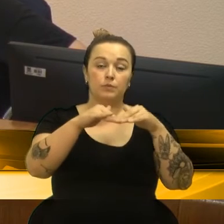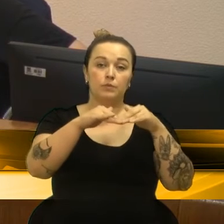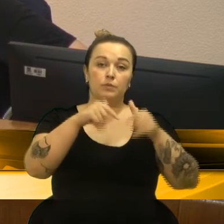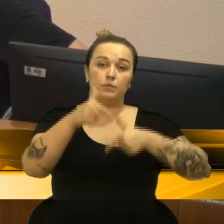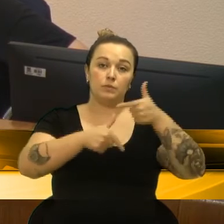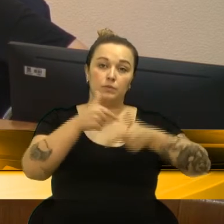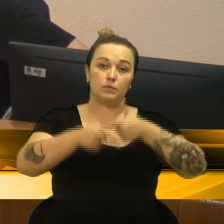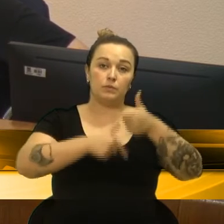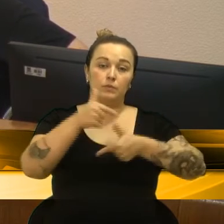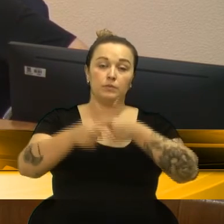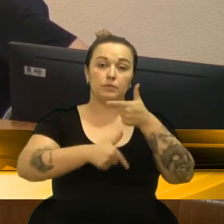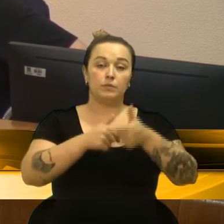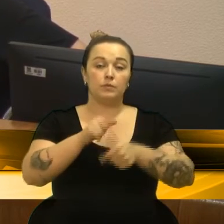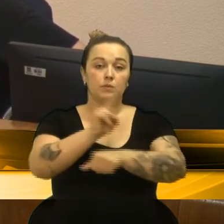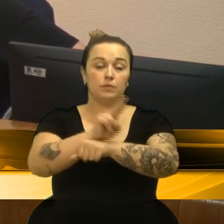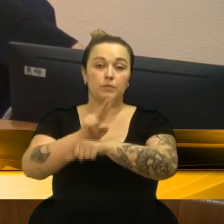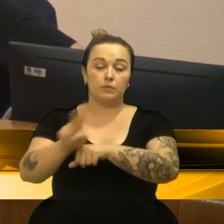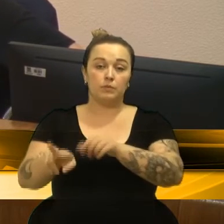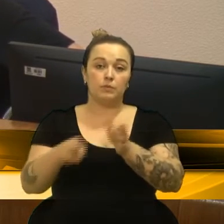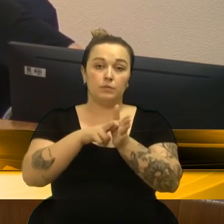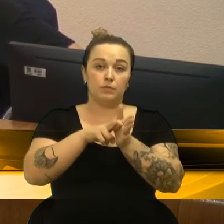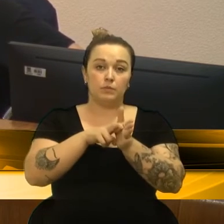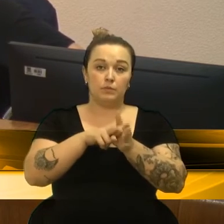serviços para sua promoção, proteção e recuperação.